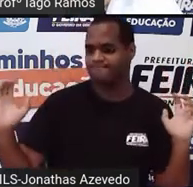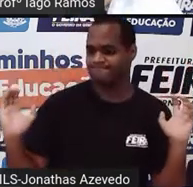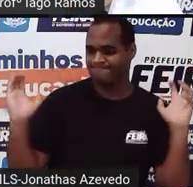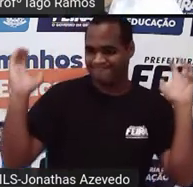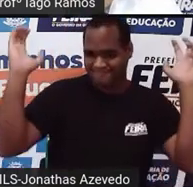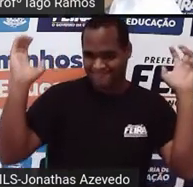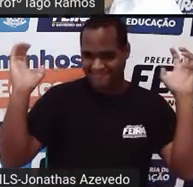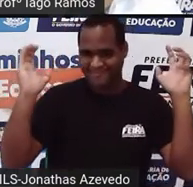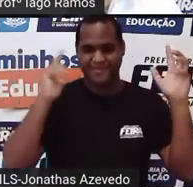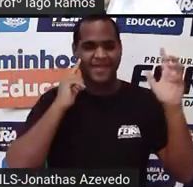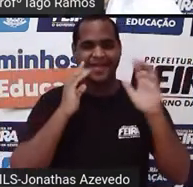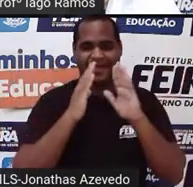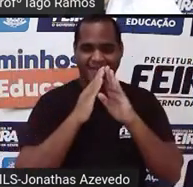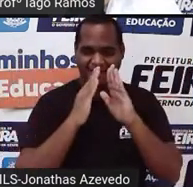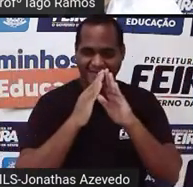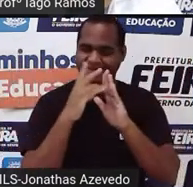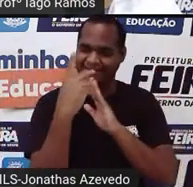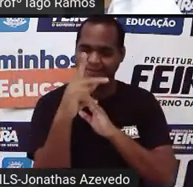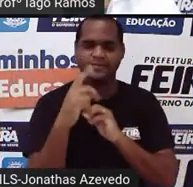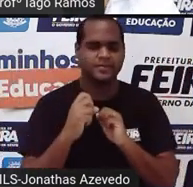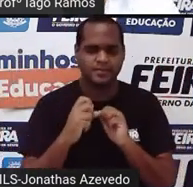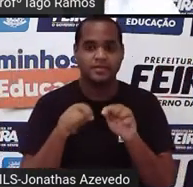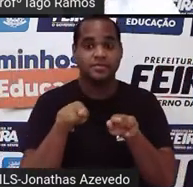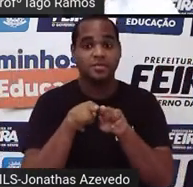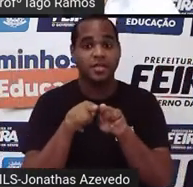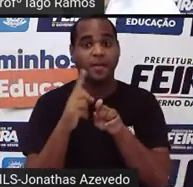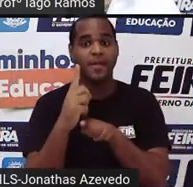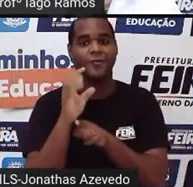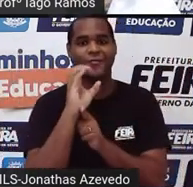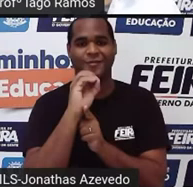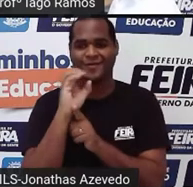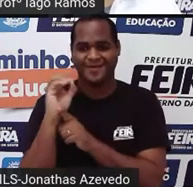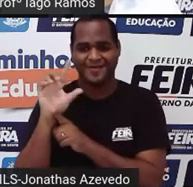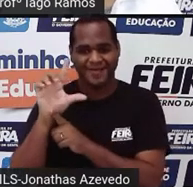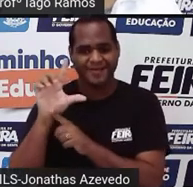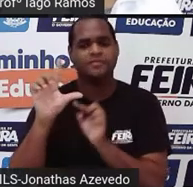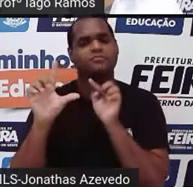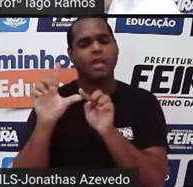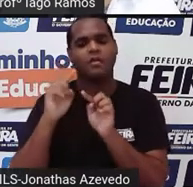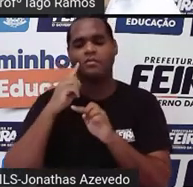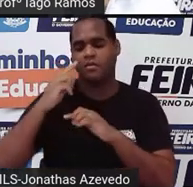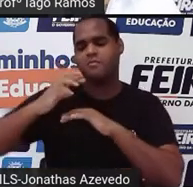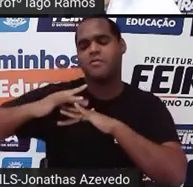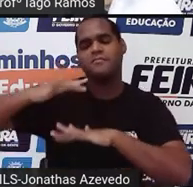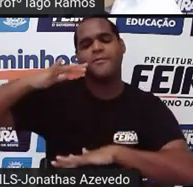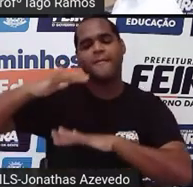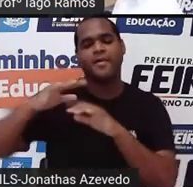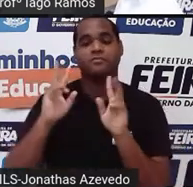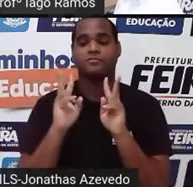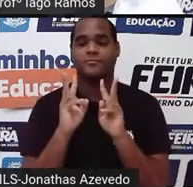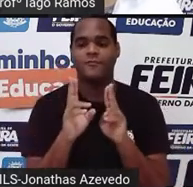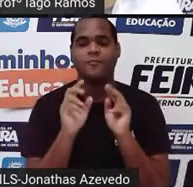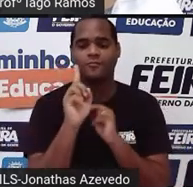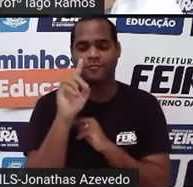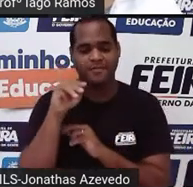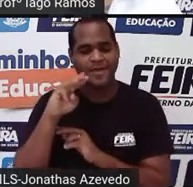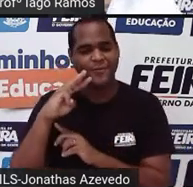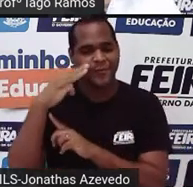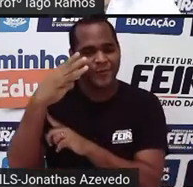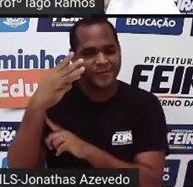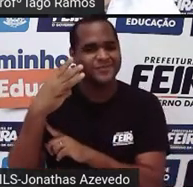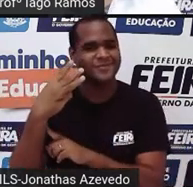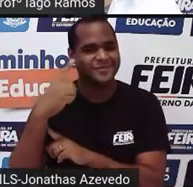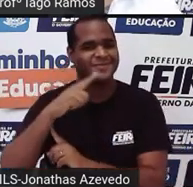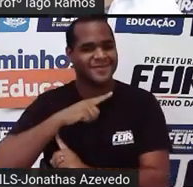cabem mil litros, que têm capacidade de mil litros, o volume dela é igual a um metro cúbico.